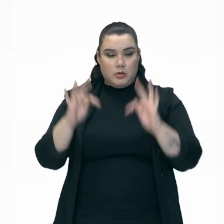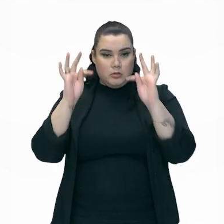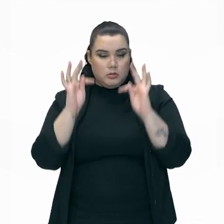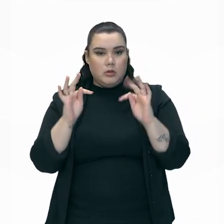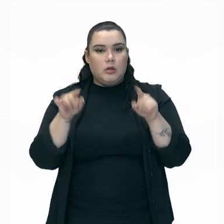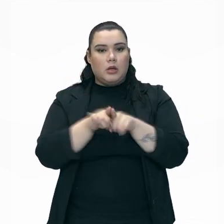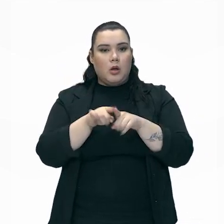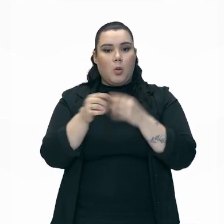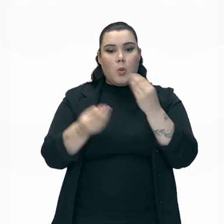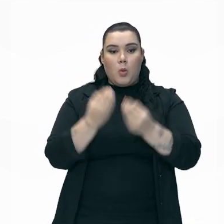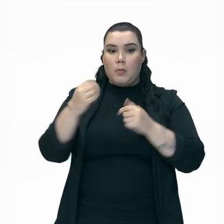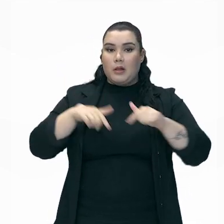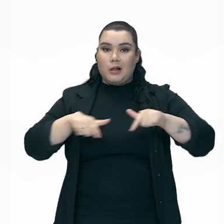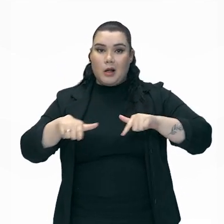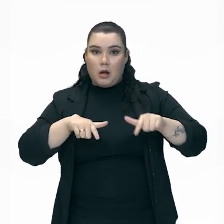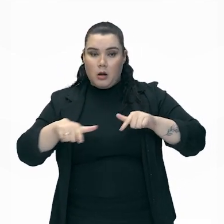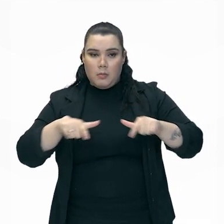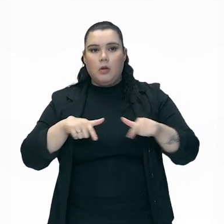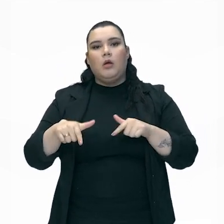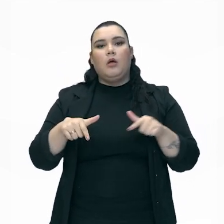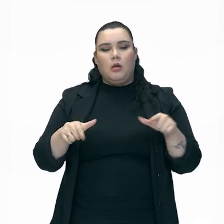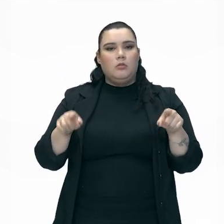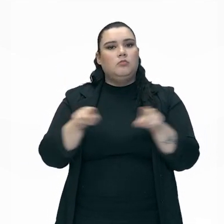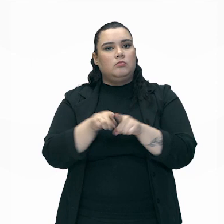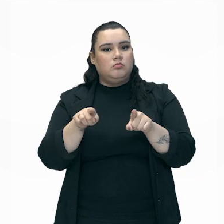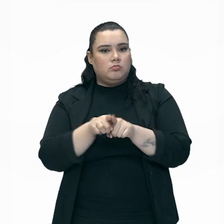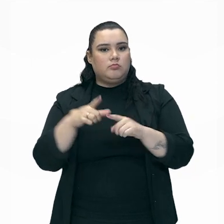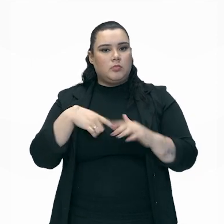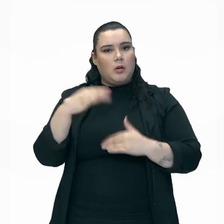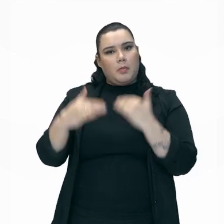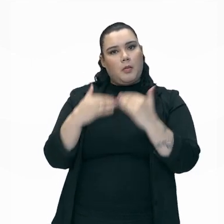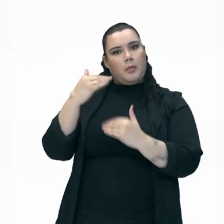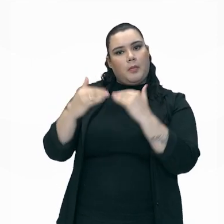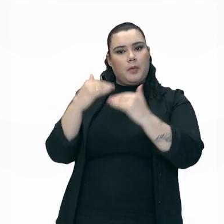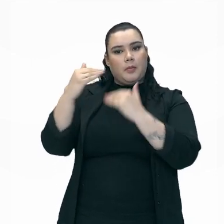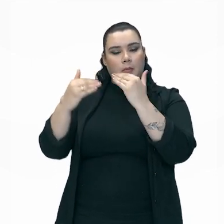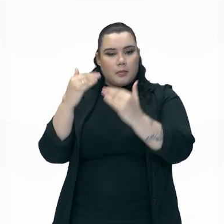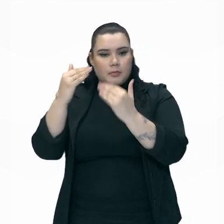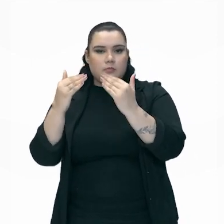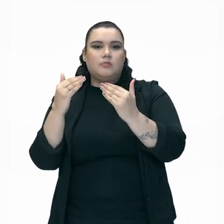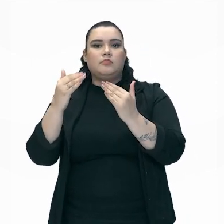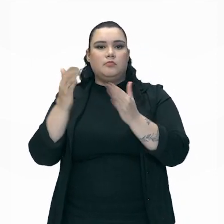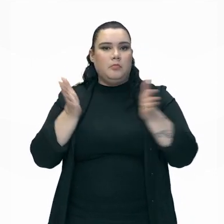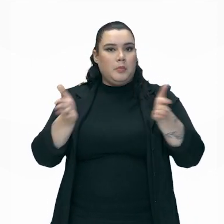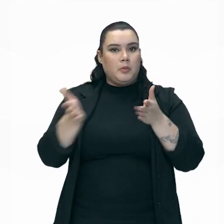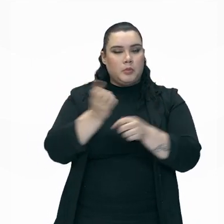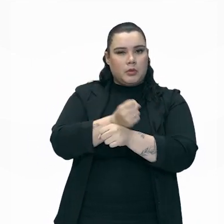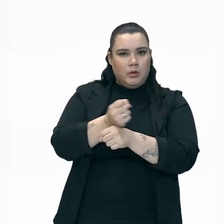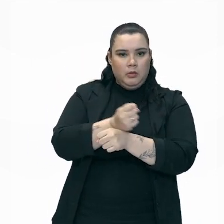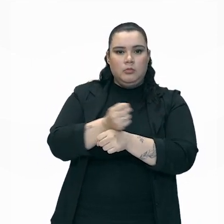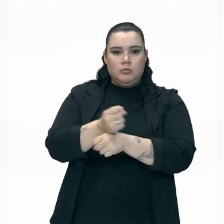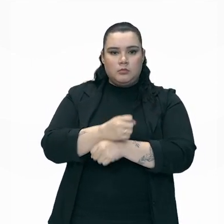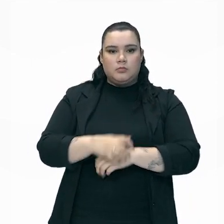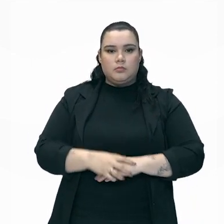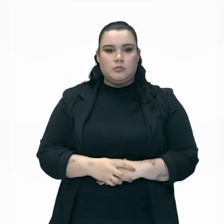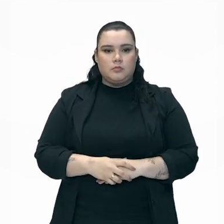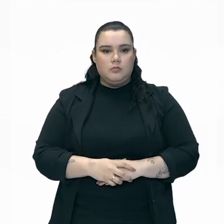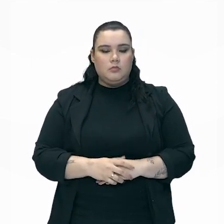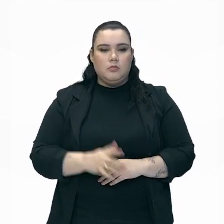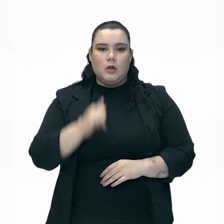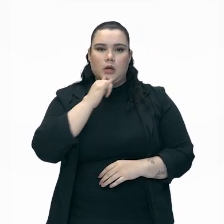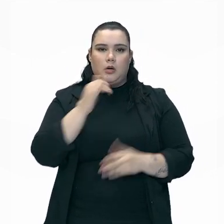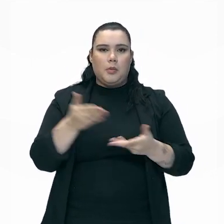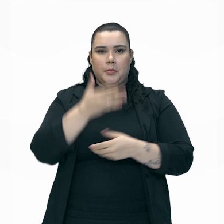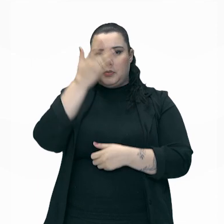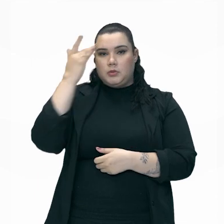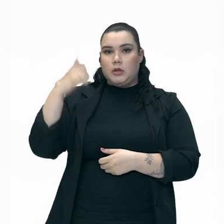forma de trabalhar, ela também foi evoluindo com o passar do tempo. Hoje em dia, a fala que as pessoas são assalariadas,